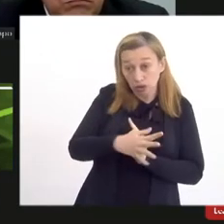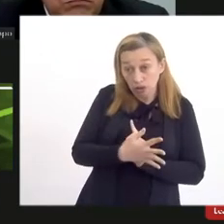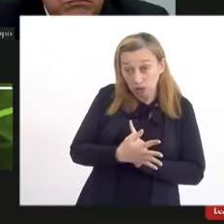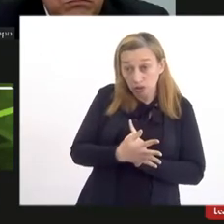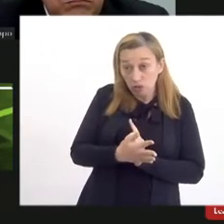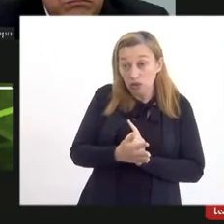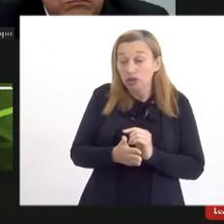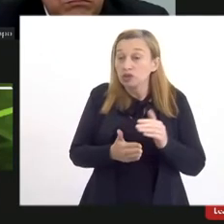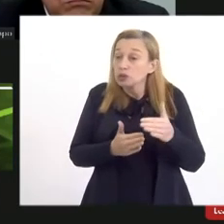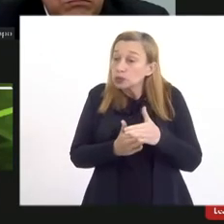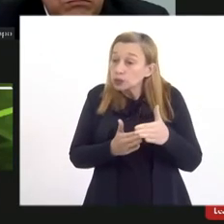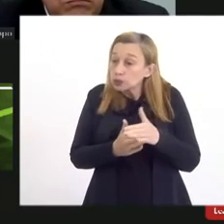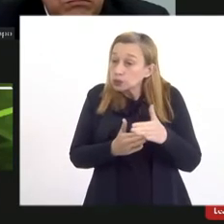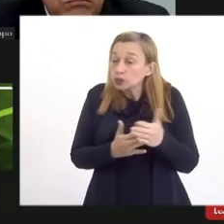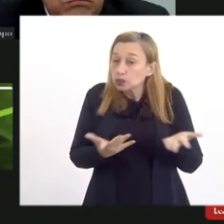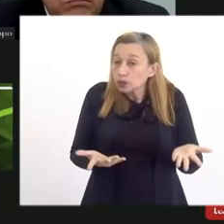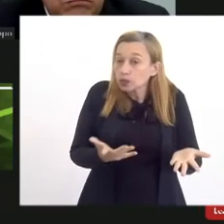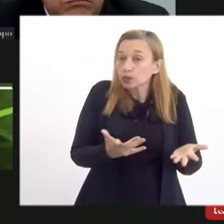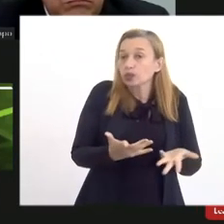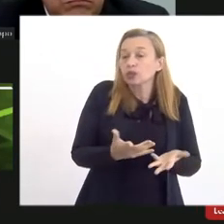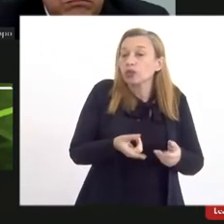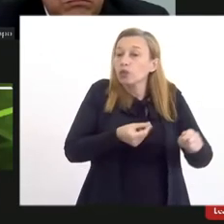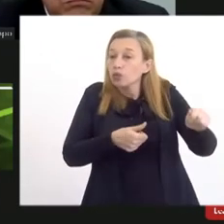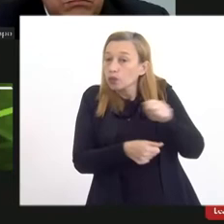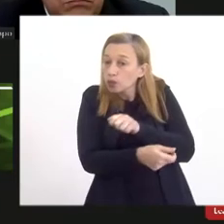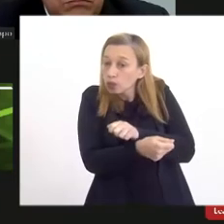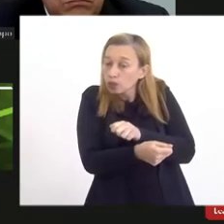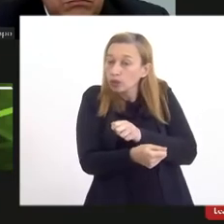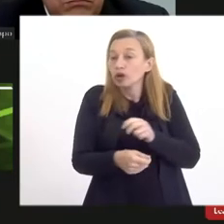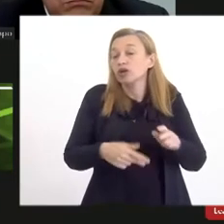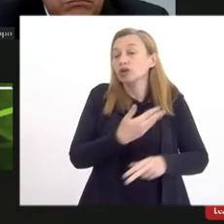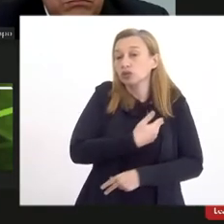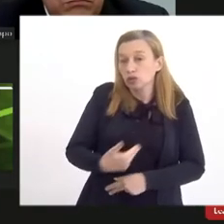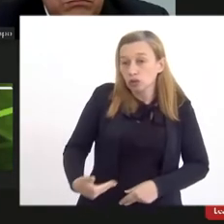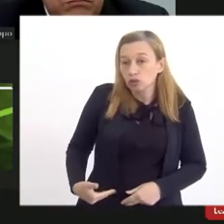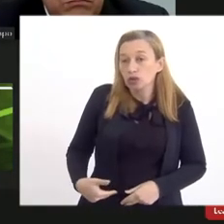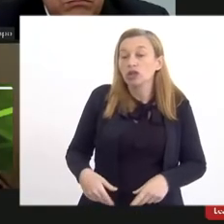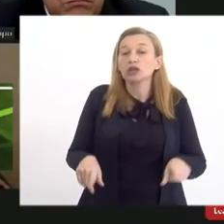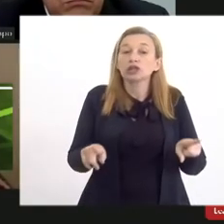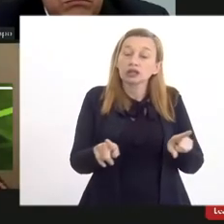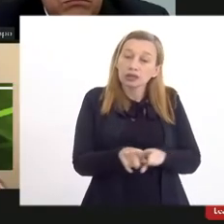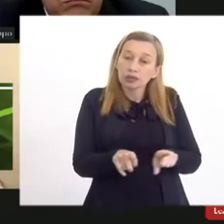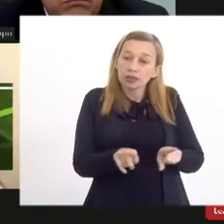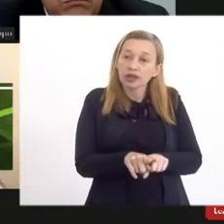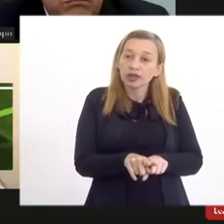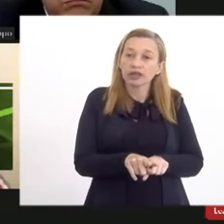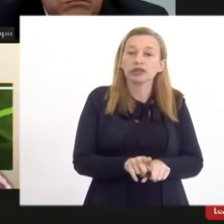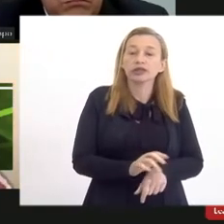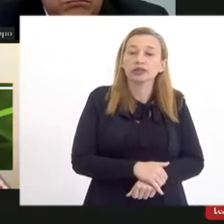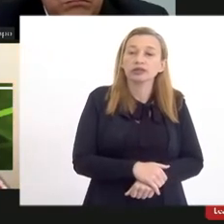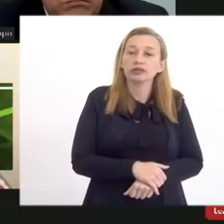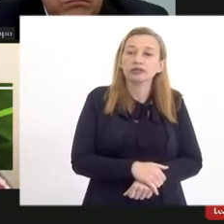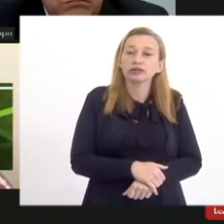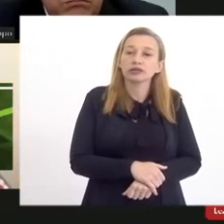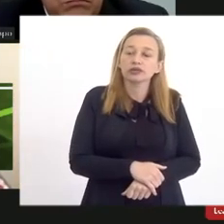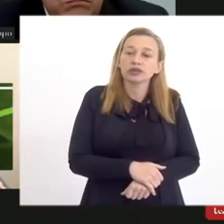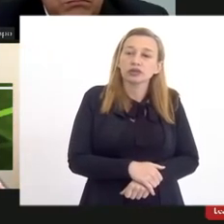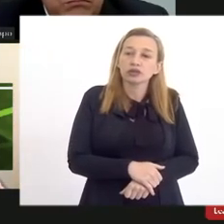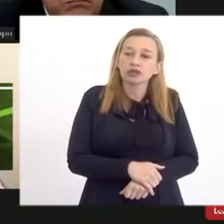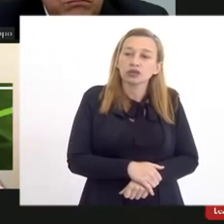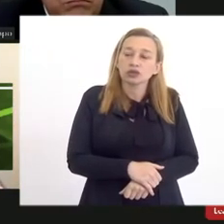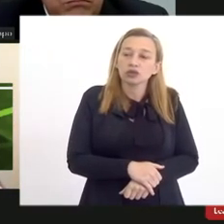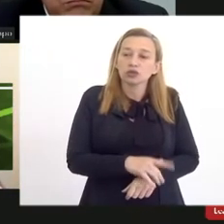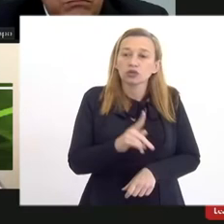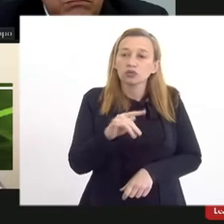restrição de investimentos públicos e com isso a instauração de um